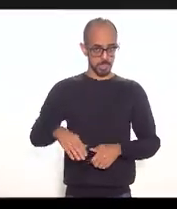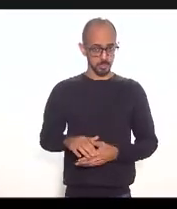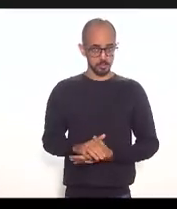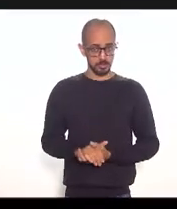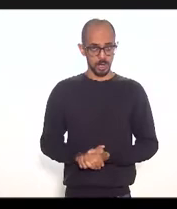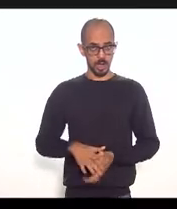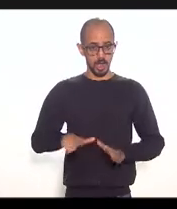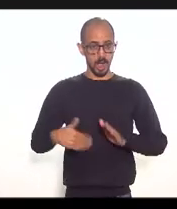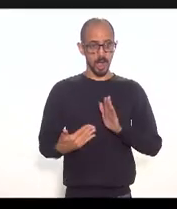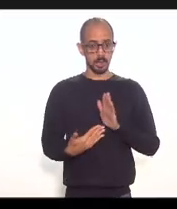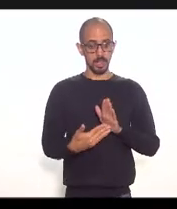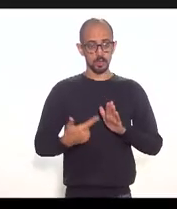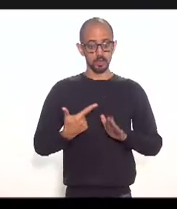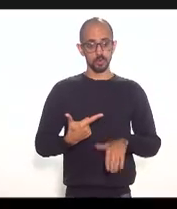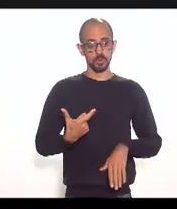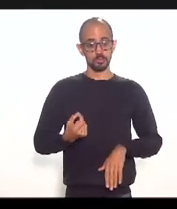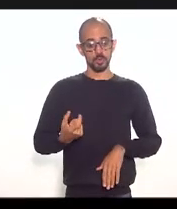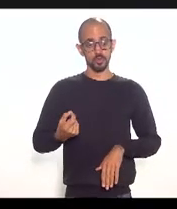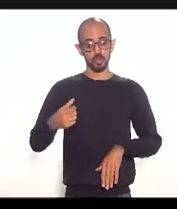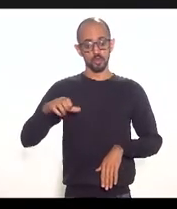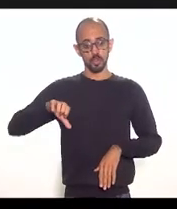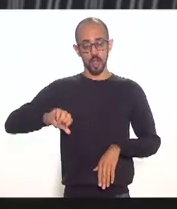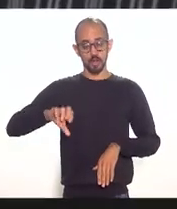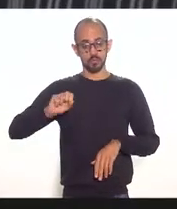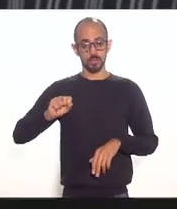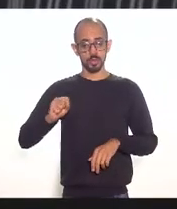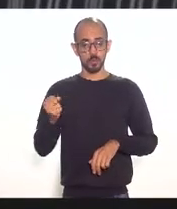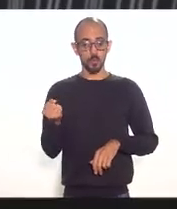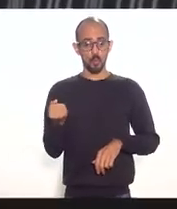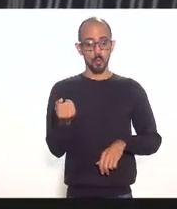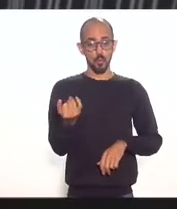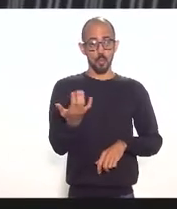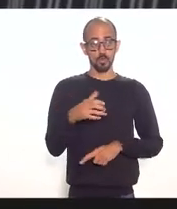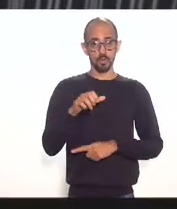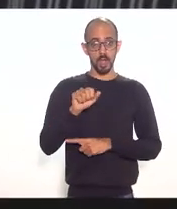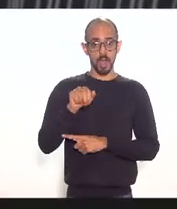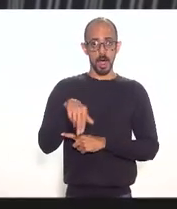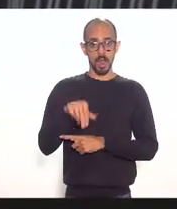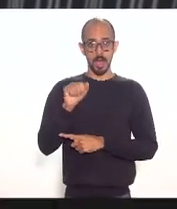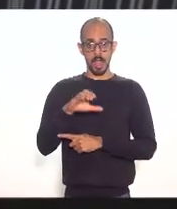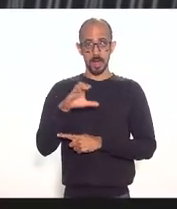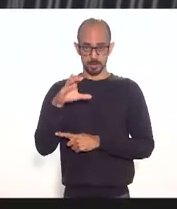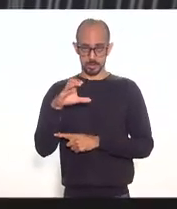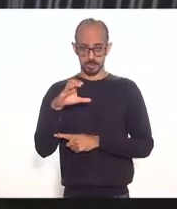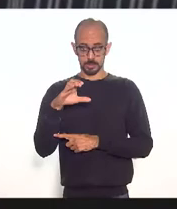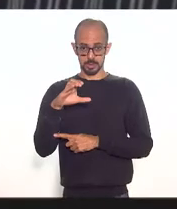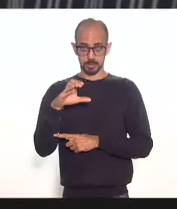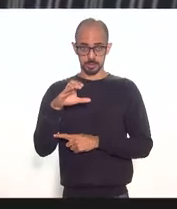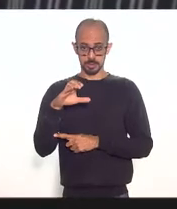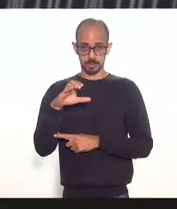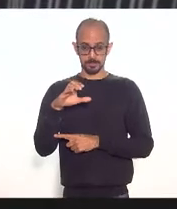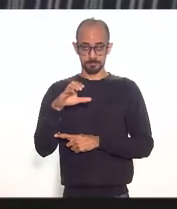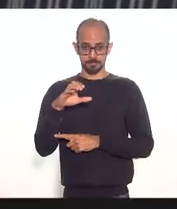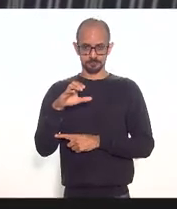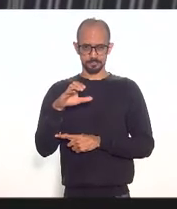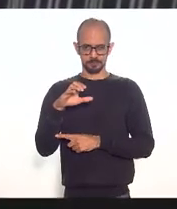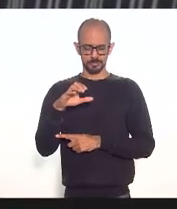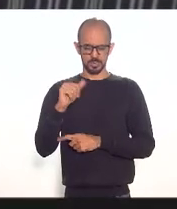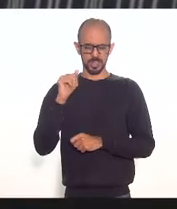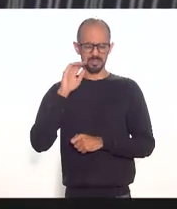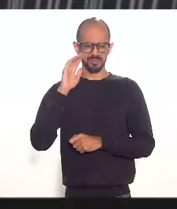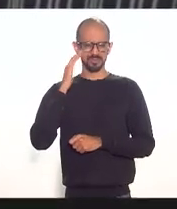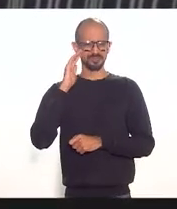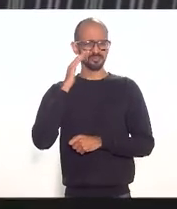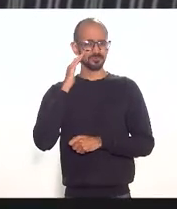até 2009 quando a ANAC num entendimento equivocado